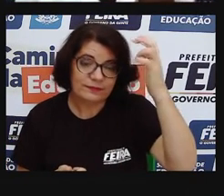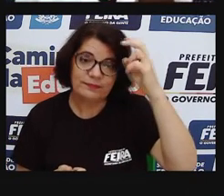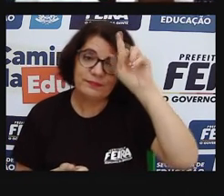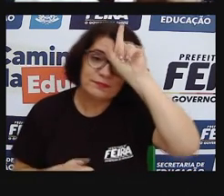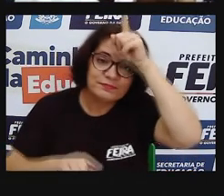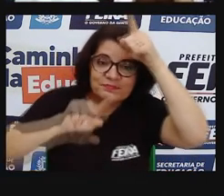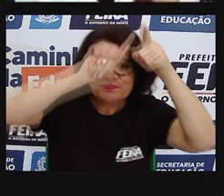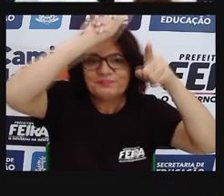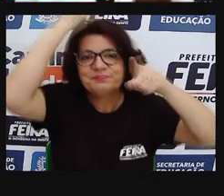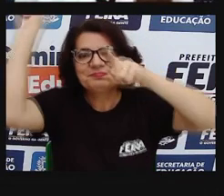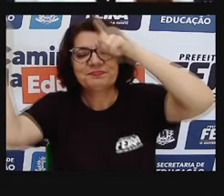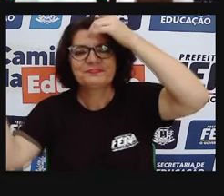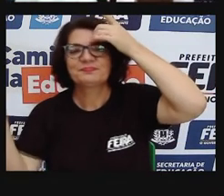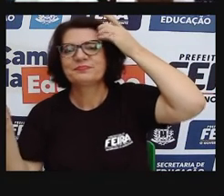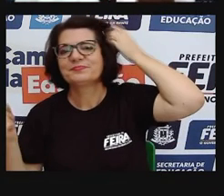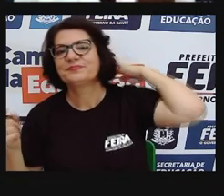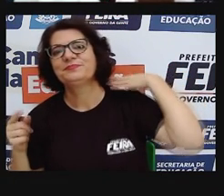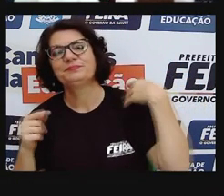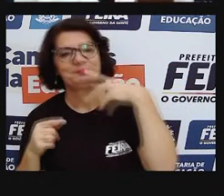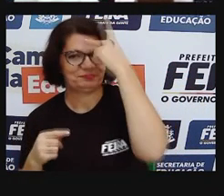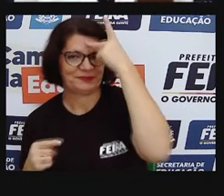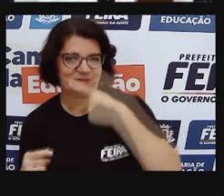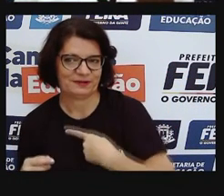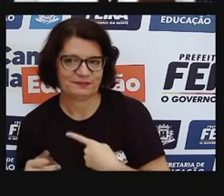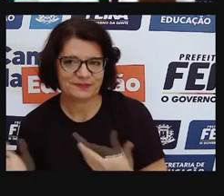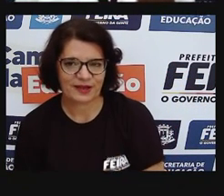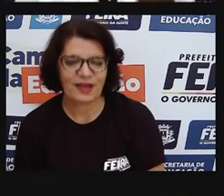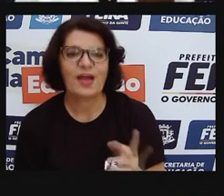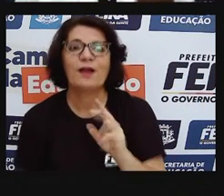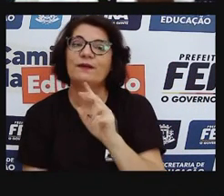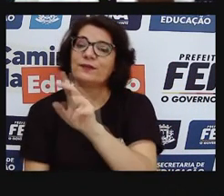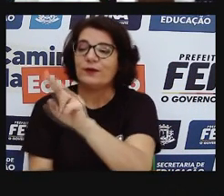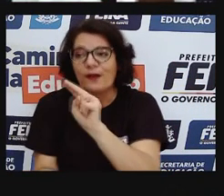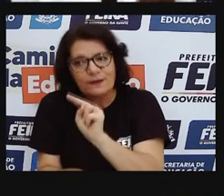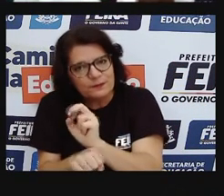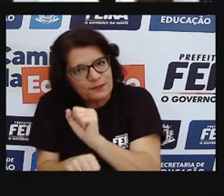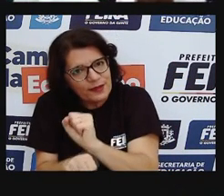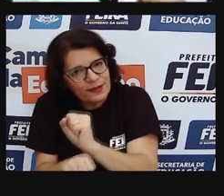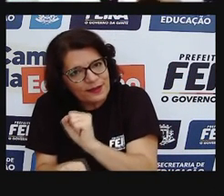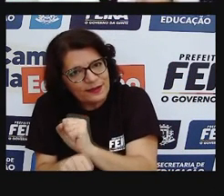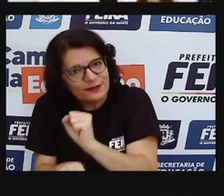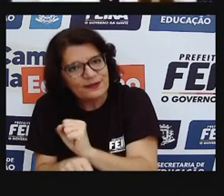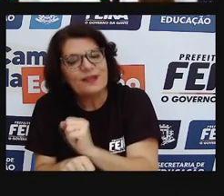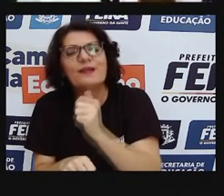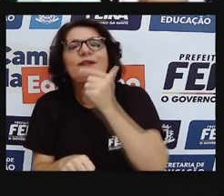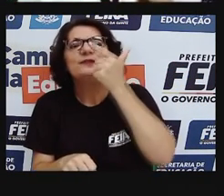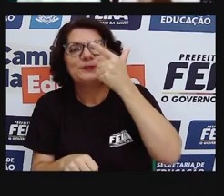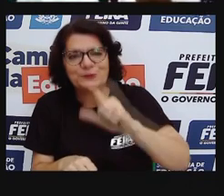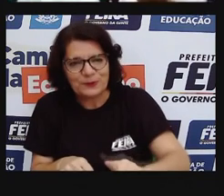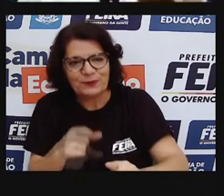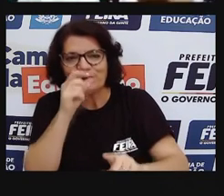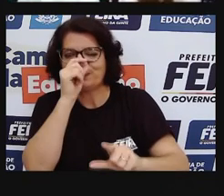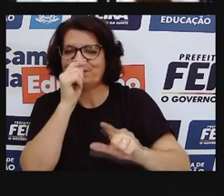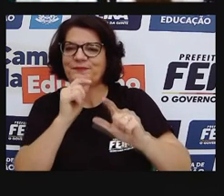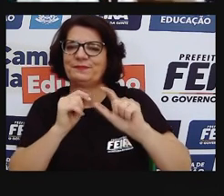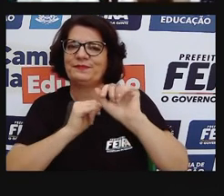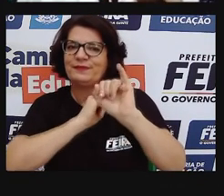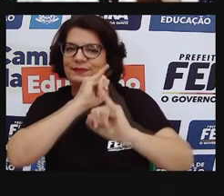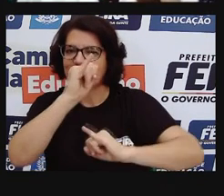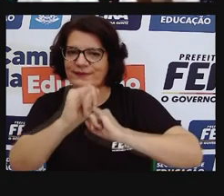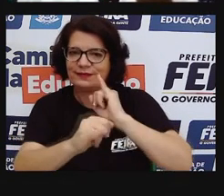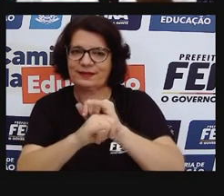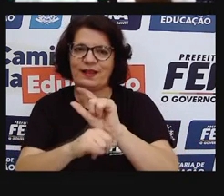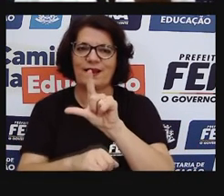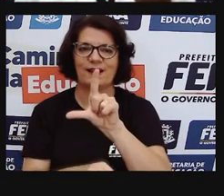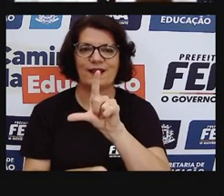a imaginação, e eu espero vocês na próxima semana, na nossa live, não percam, a nossa live, vai ser